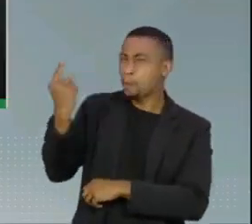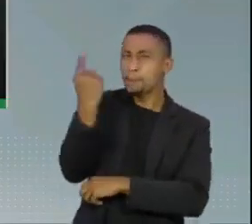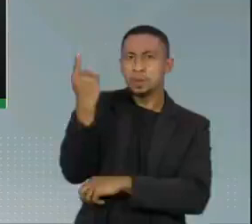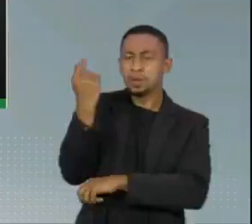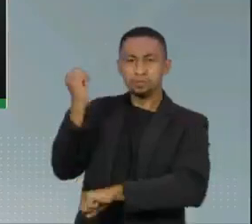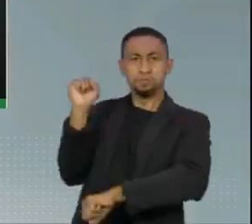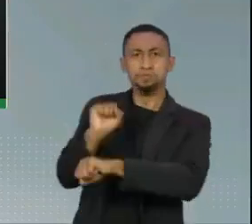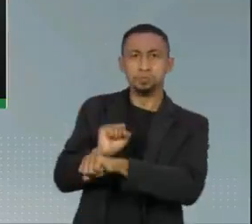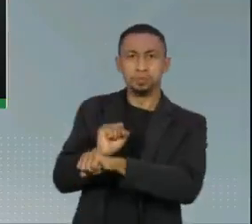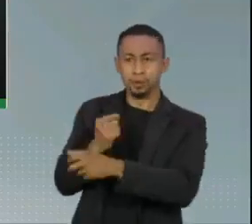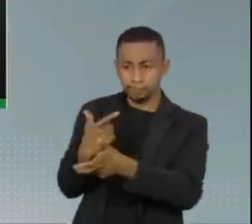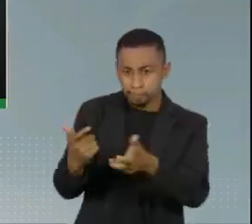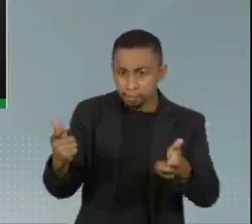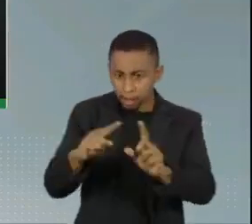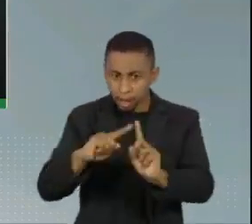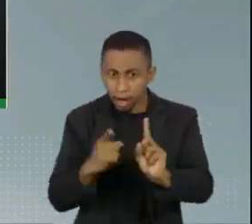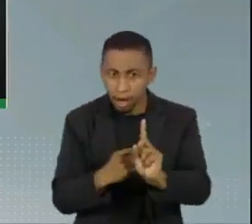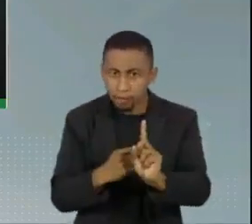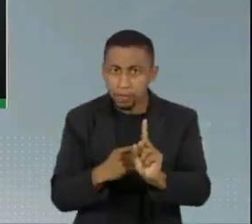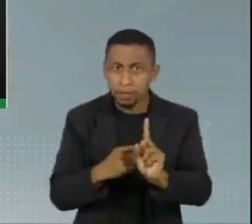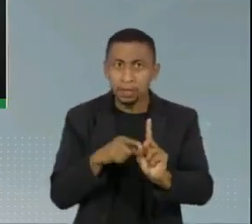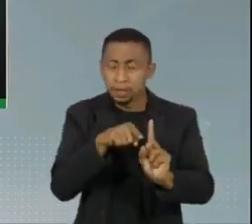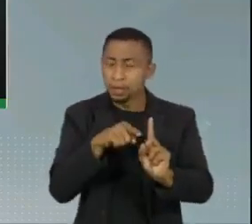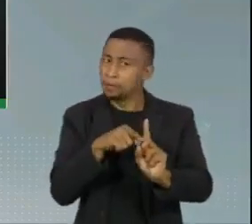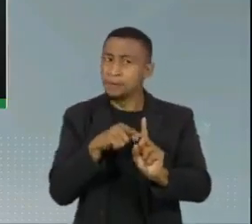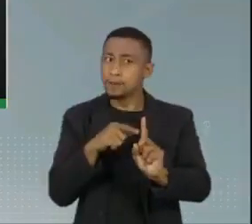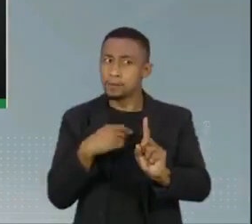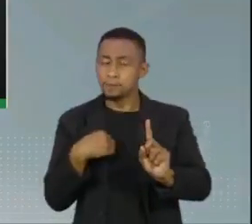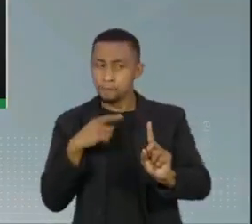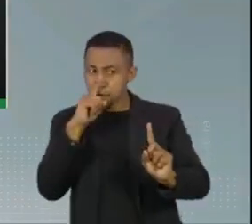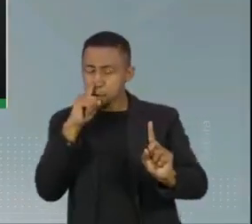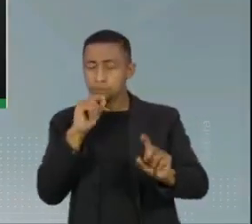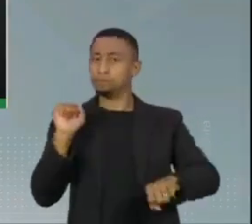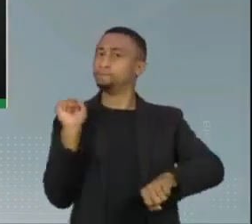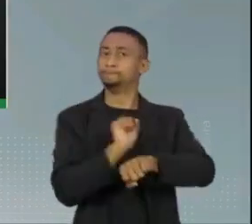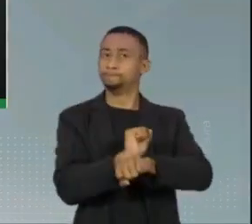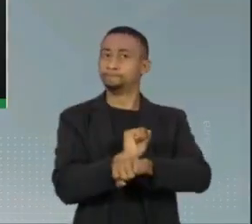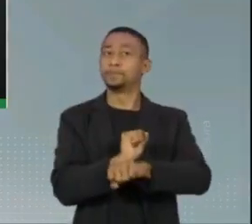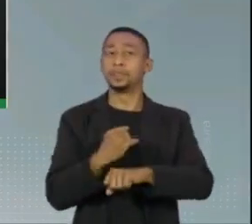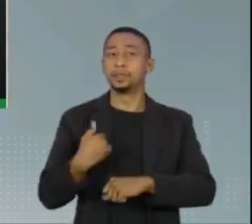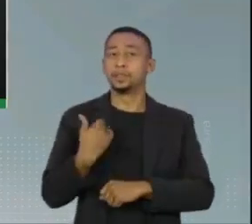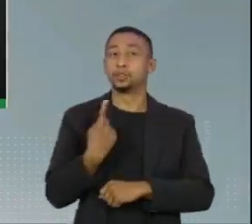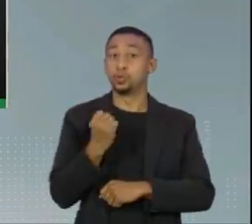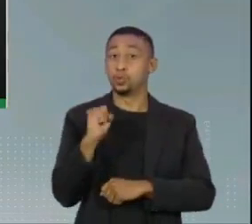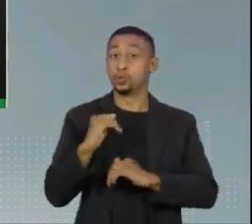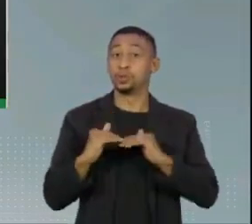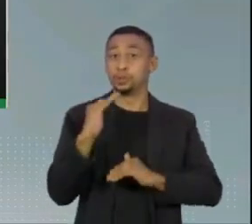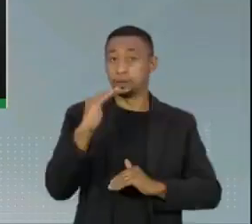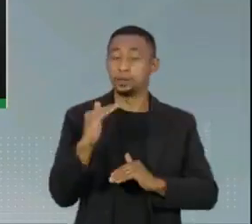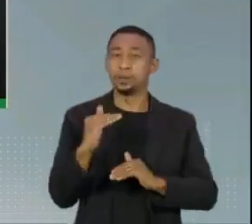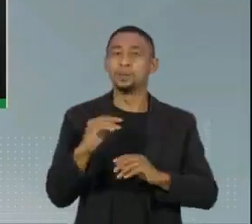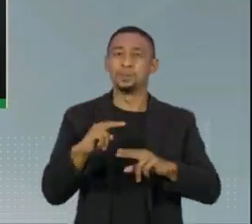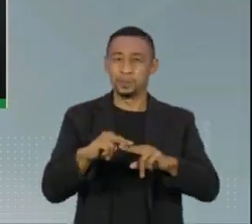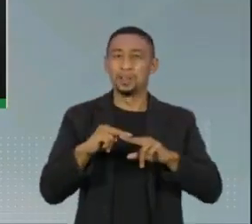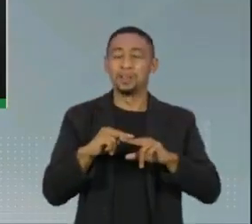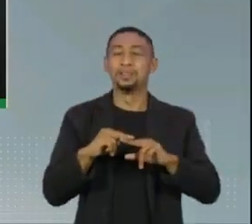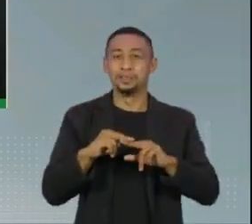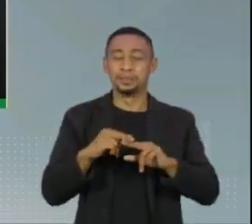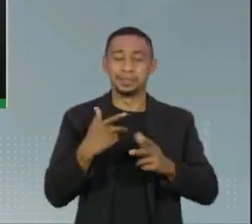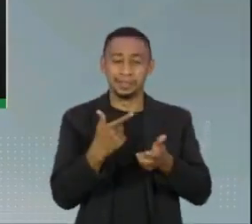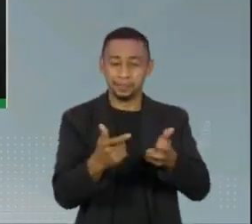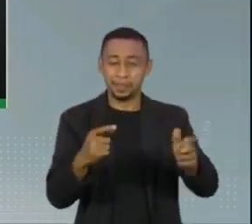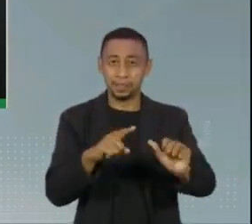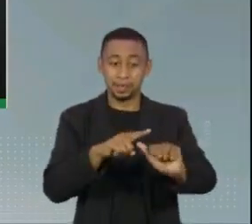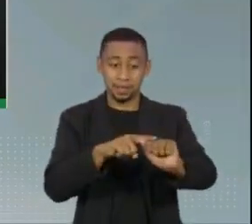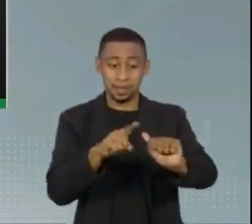a vacinação das gestantes e puérperas com comorbidades acima de 18 anos com a vacina da AstraZeneca. Então,